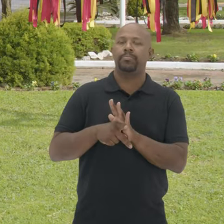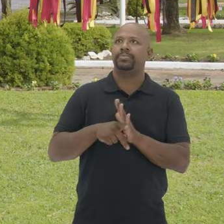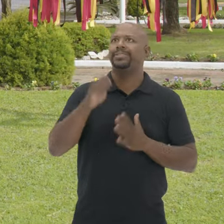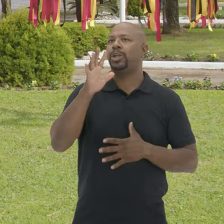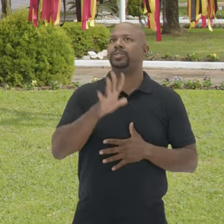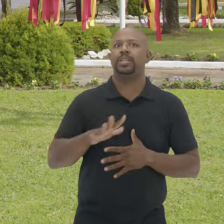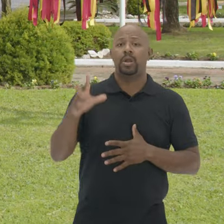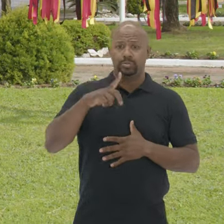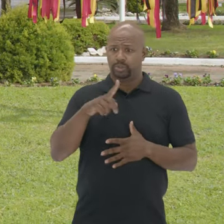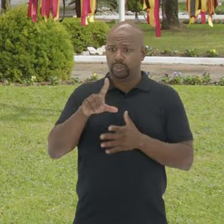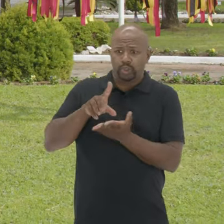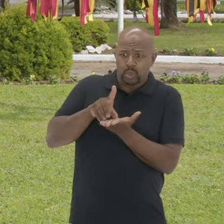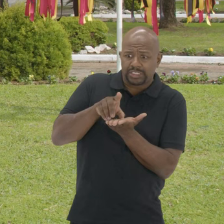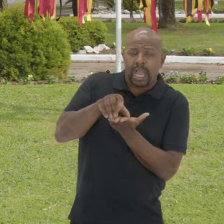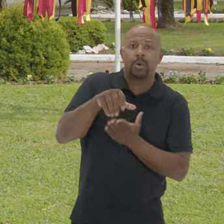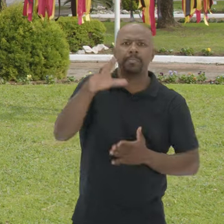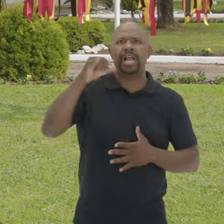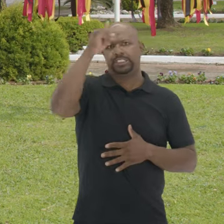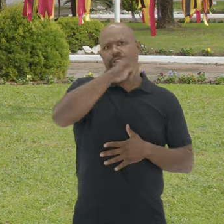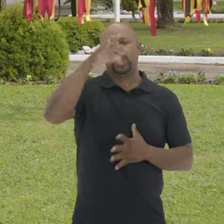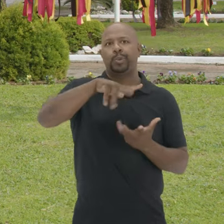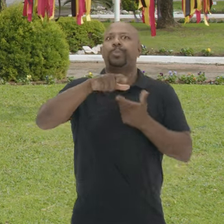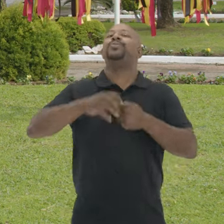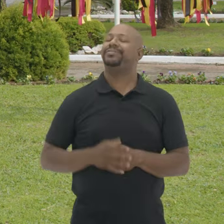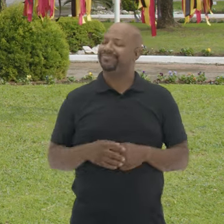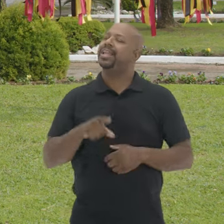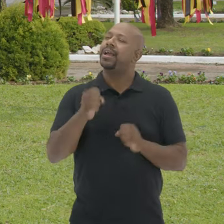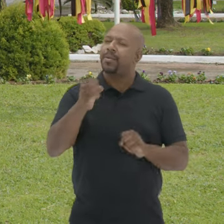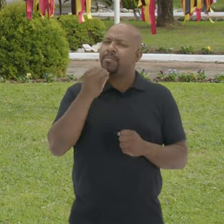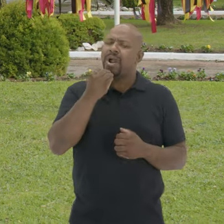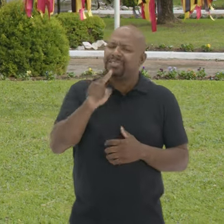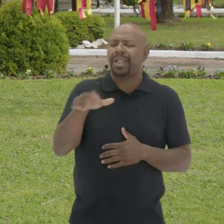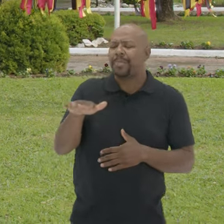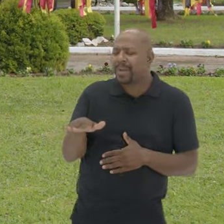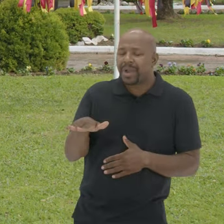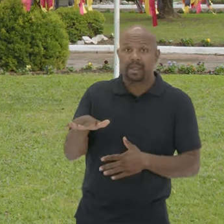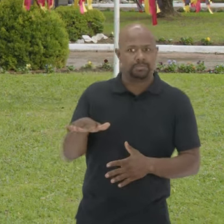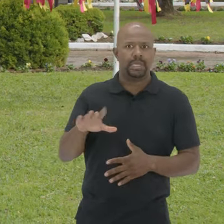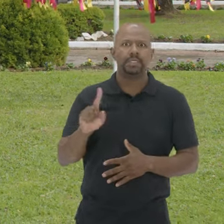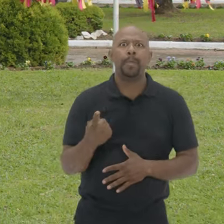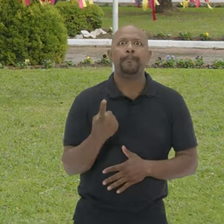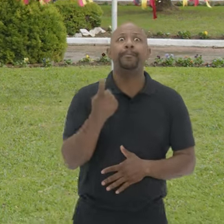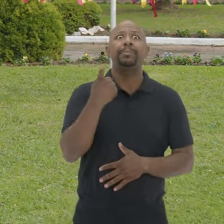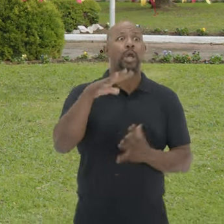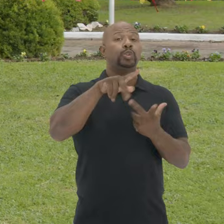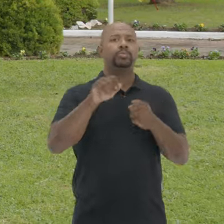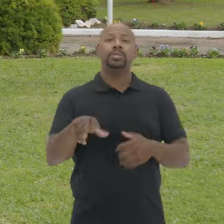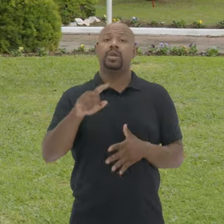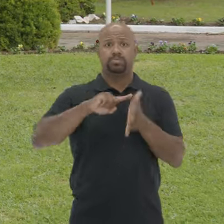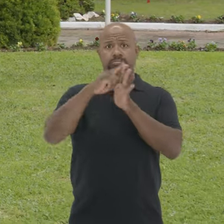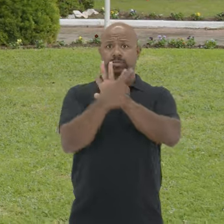dos dinossauros mais antigos do mundo Não é pouca coisa Eles bem que podiam ser pequenos Mas são os primeiros